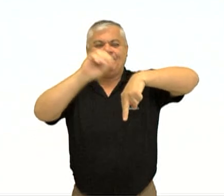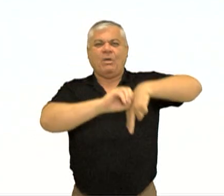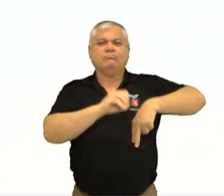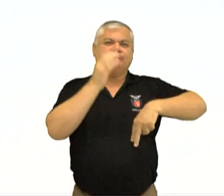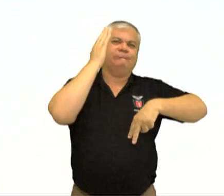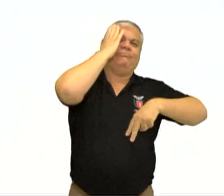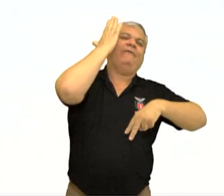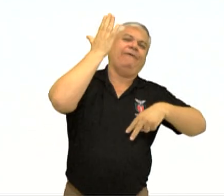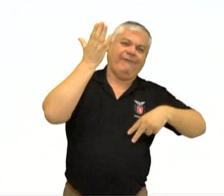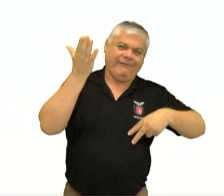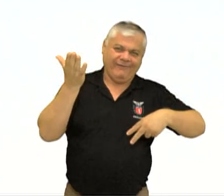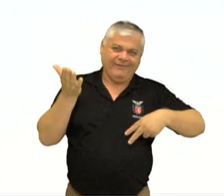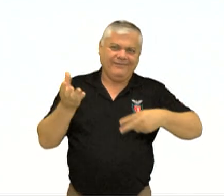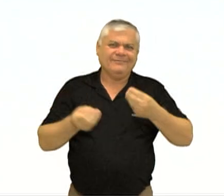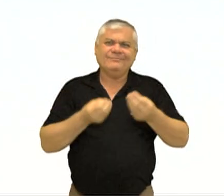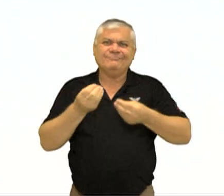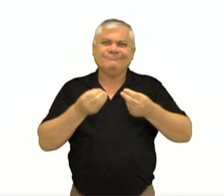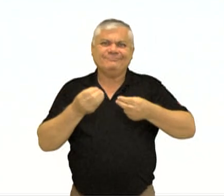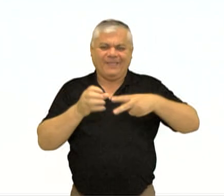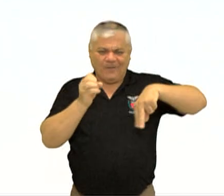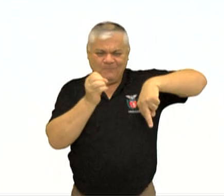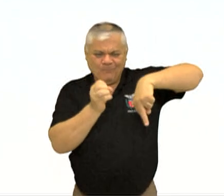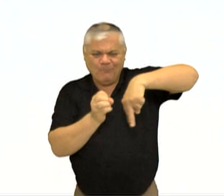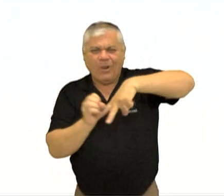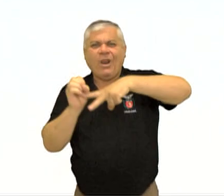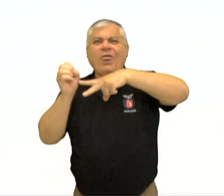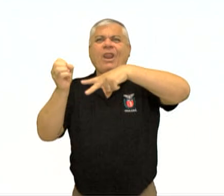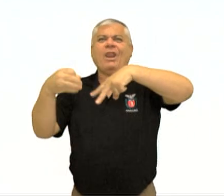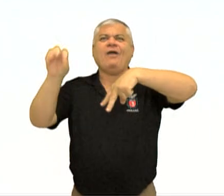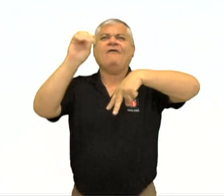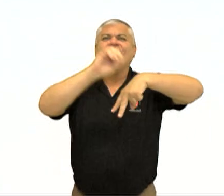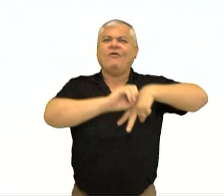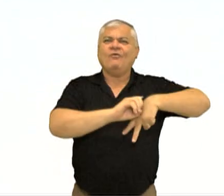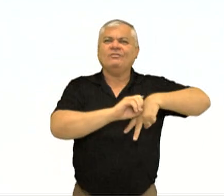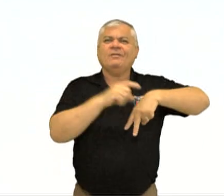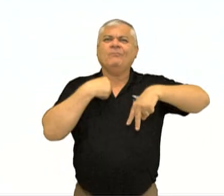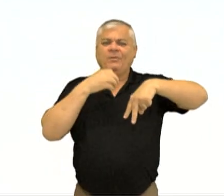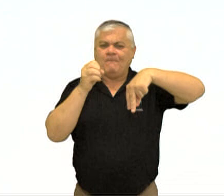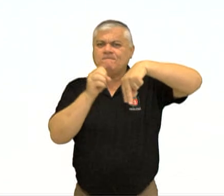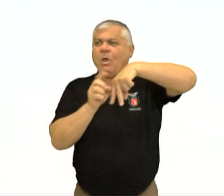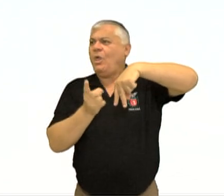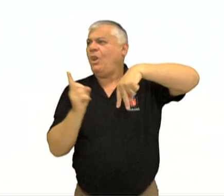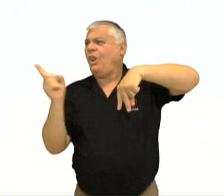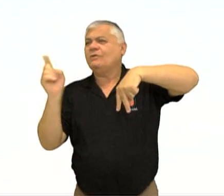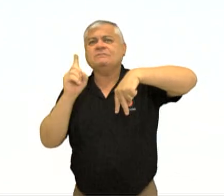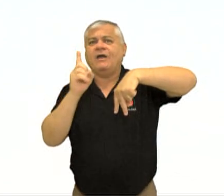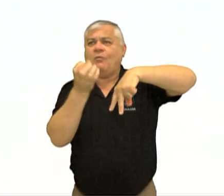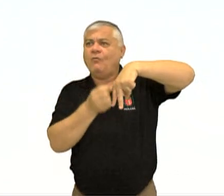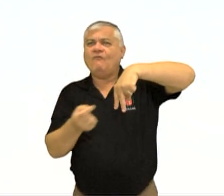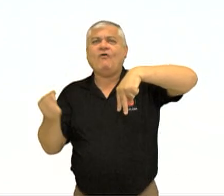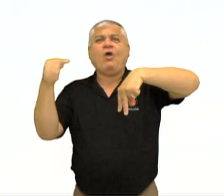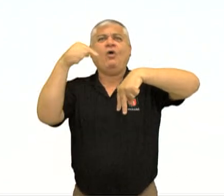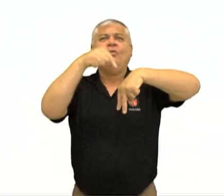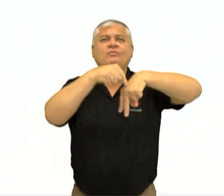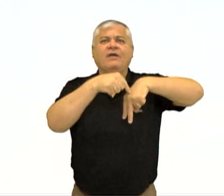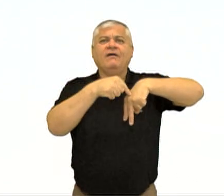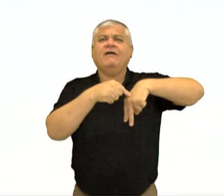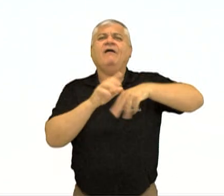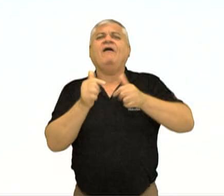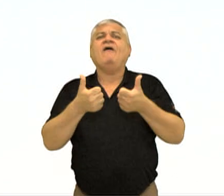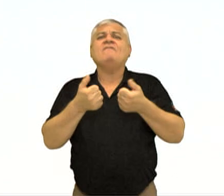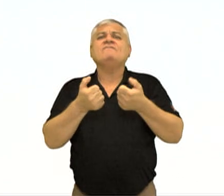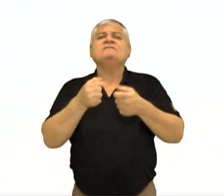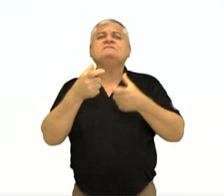na testa, né, com o recuo ali, com a colisão, com a bola, com a trave. Bem, o que que acontece aqui? Onde que tá a física desse